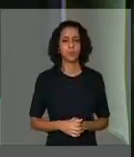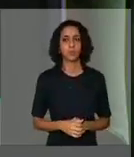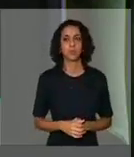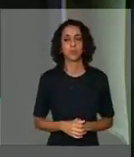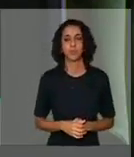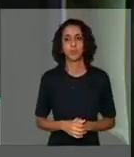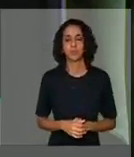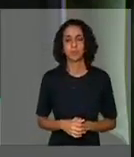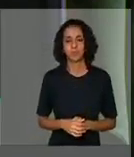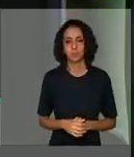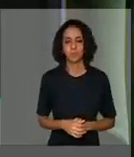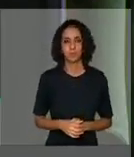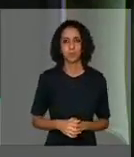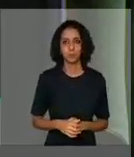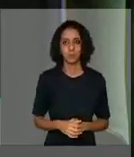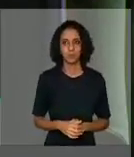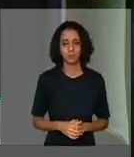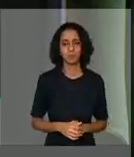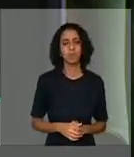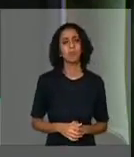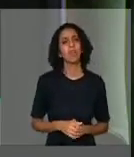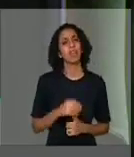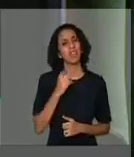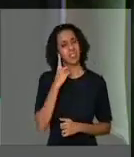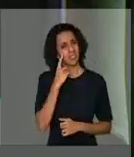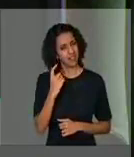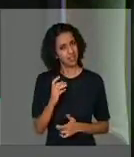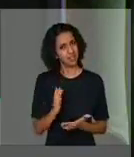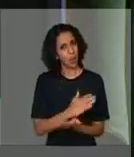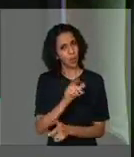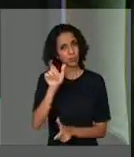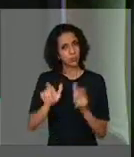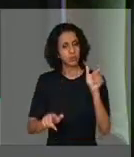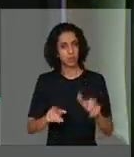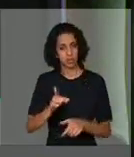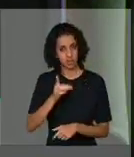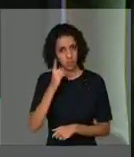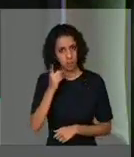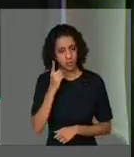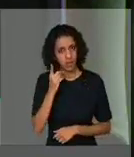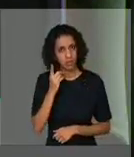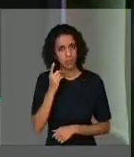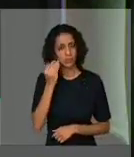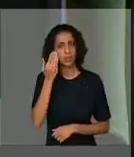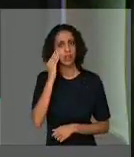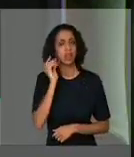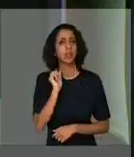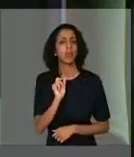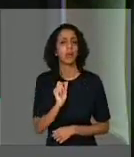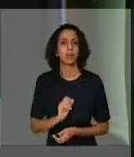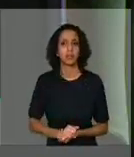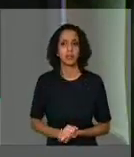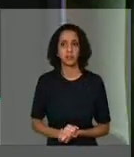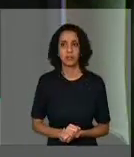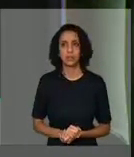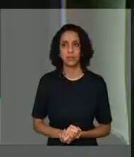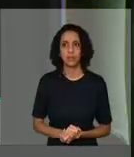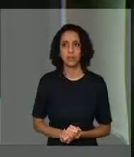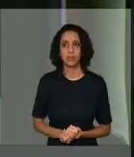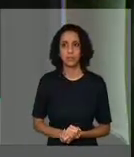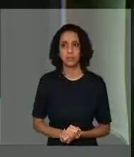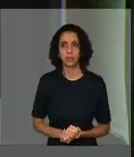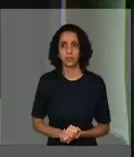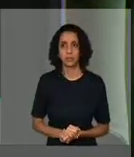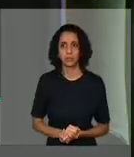que é interessante ver que alguns parlamentares dessa Casa entendem todos os apelos contra o fim da